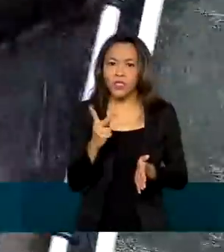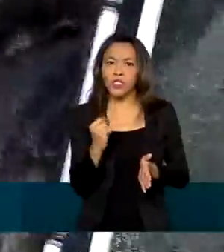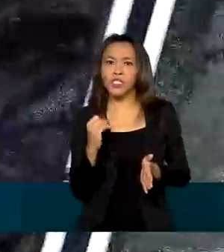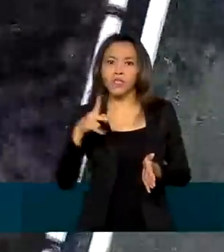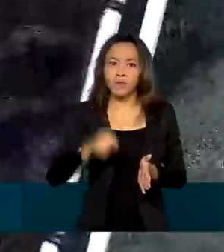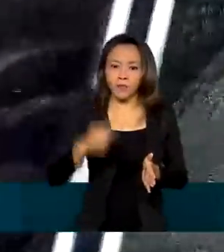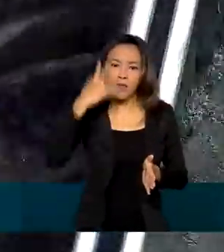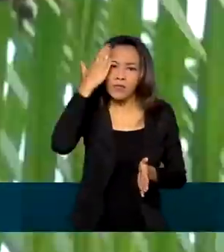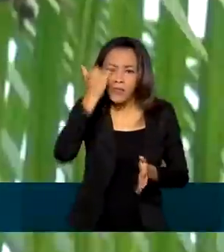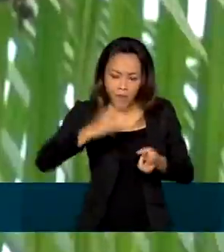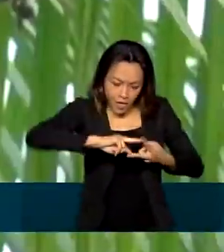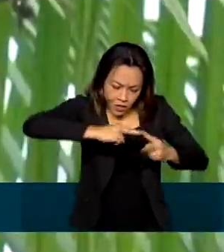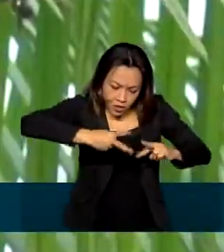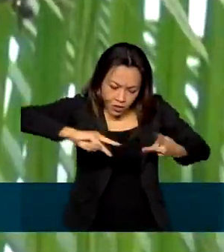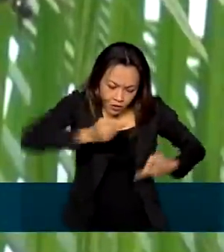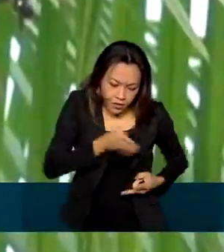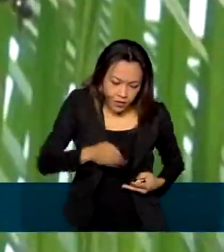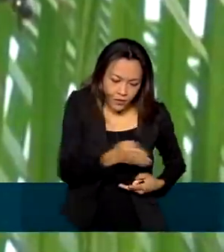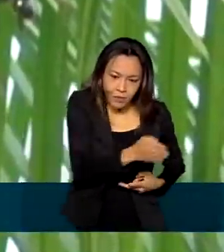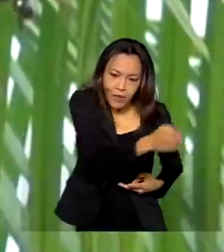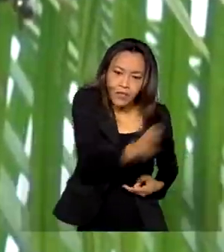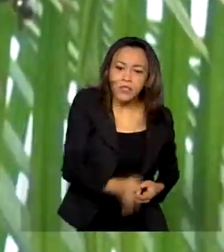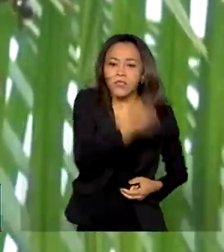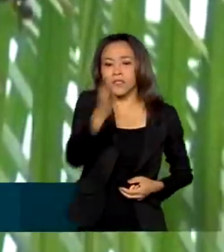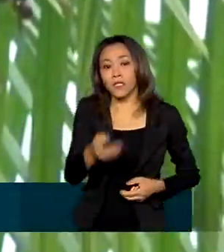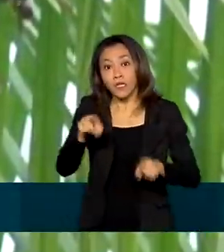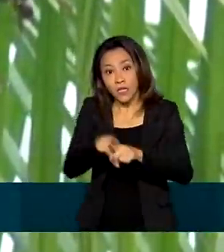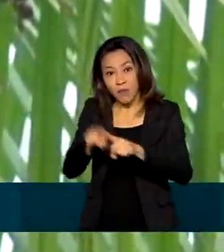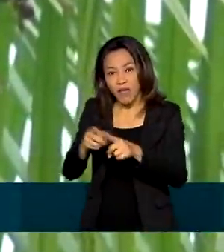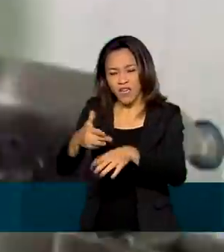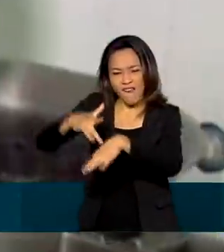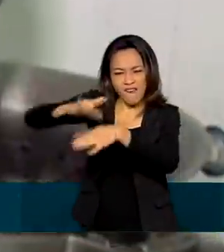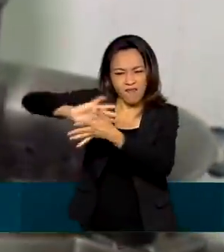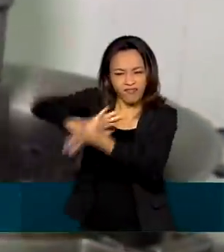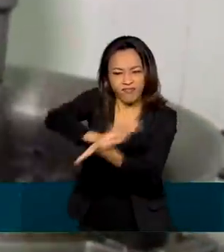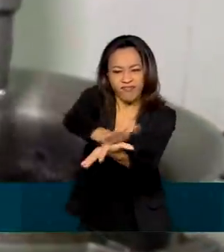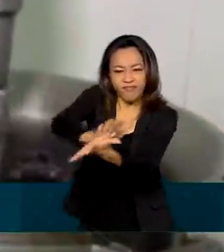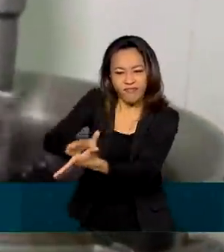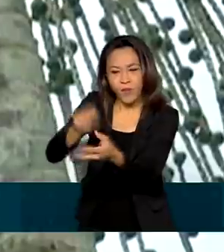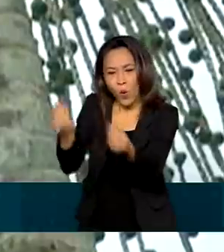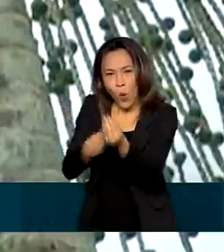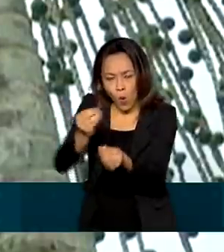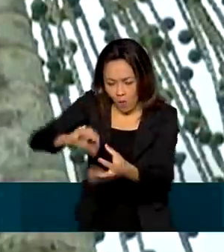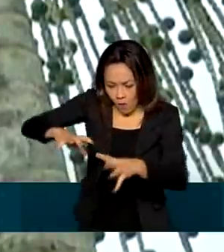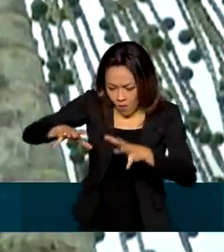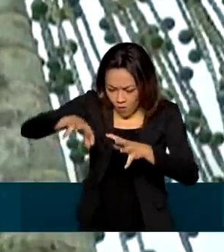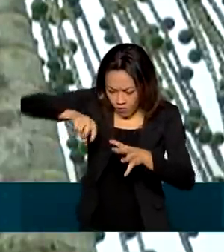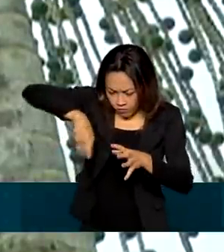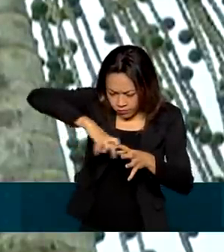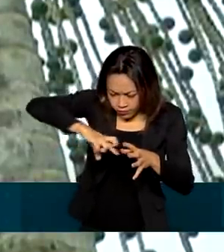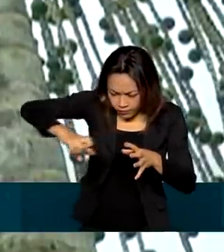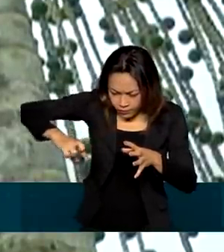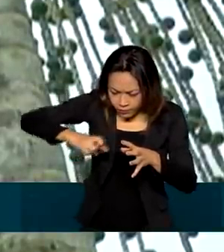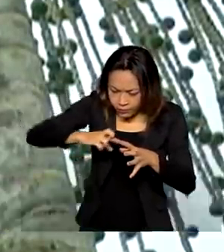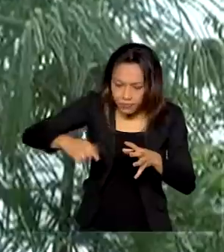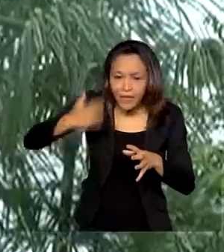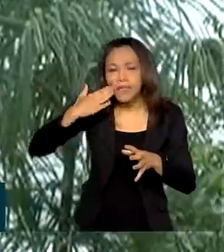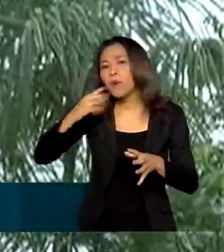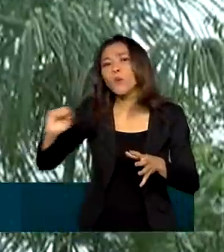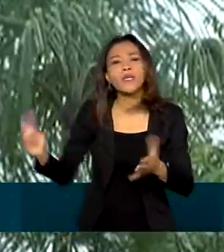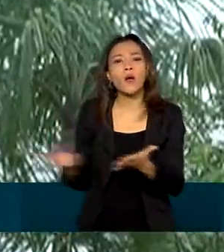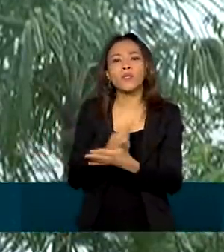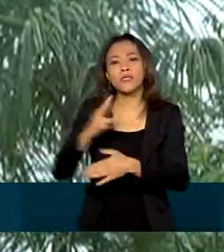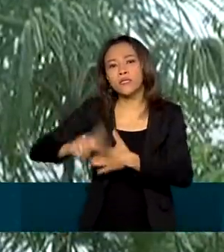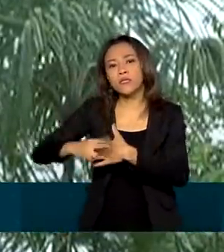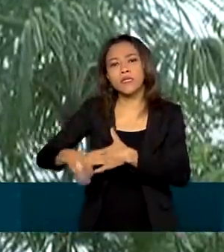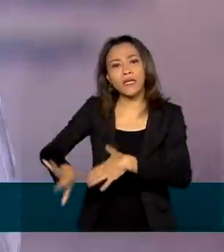dos tambaquis. Manejo de pragas, como o choque térmico nos frutos do açaí, para destruir o agente causador